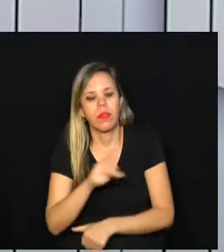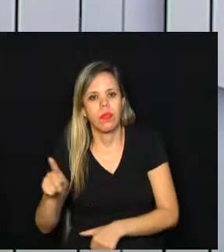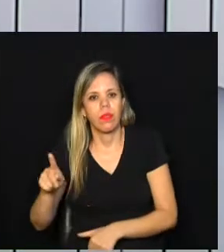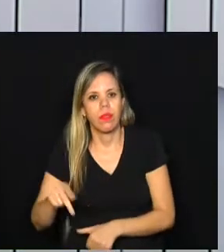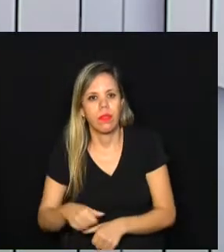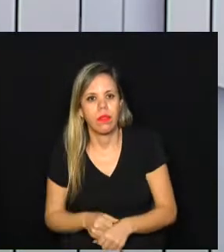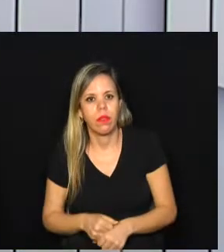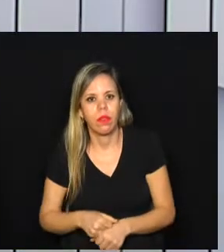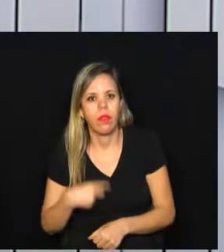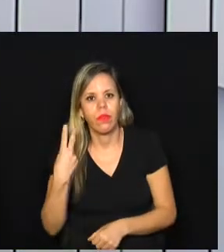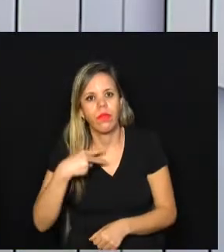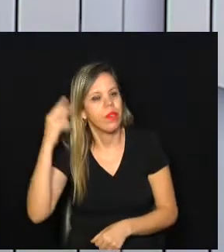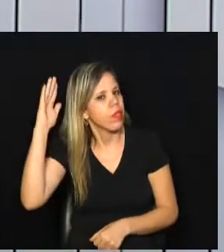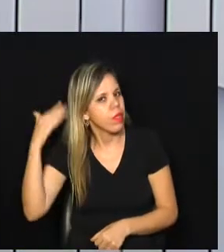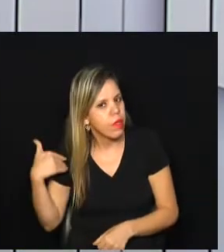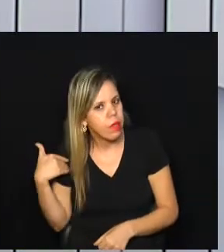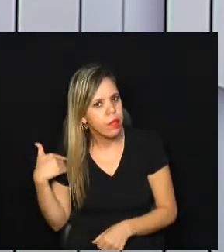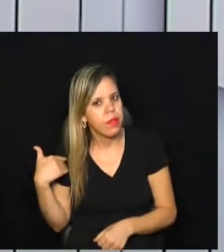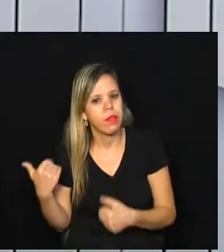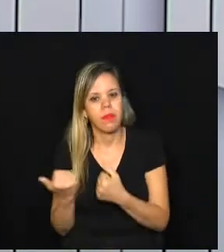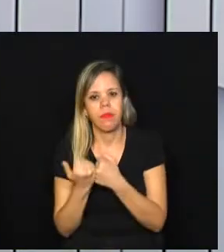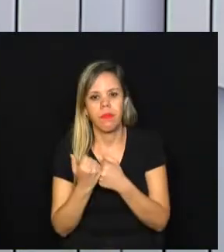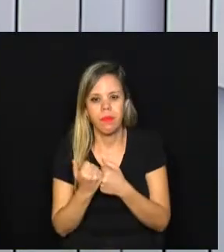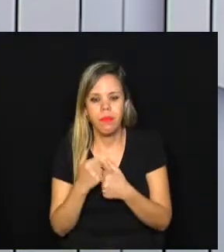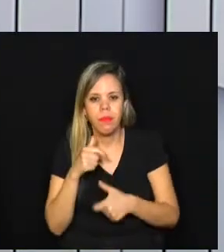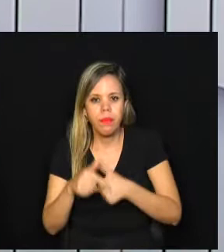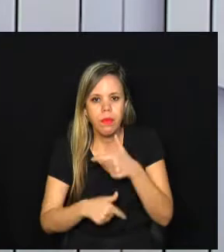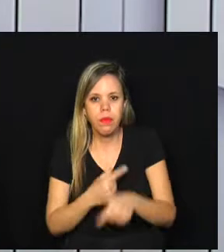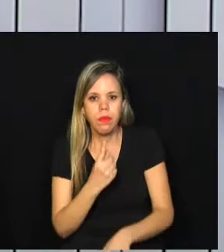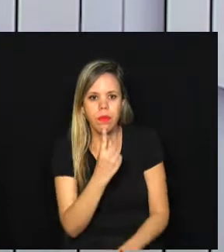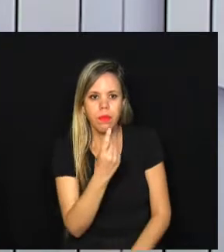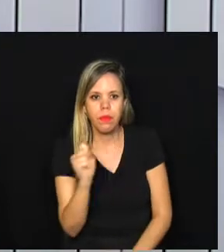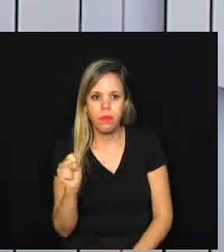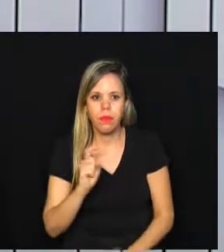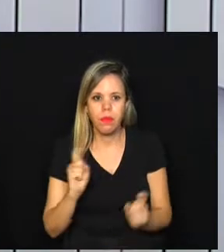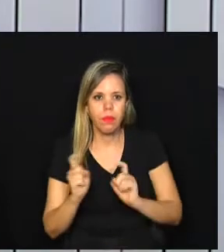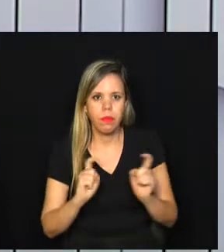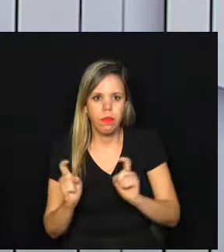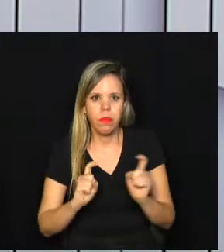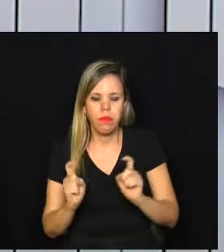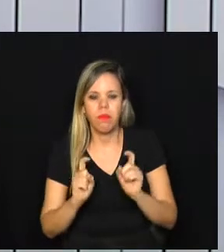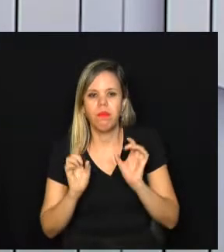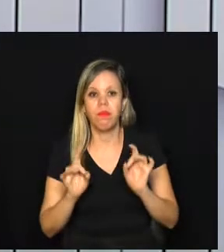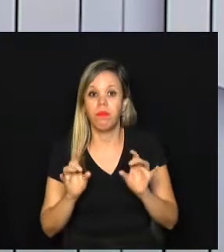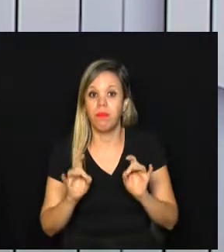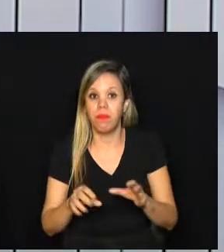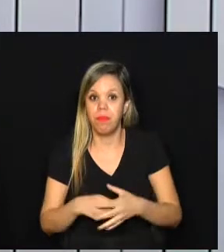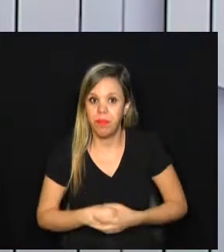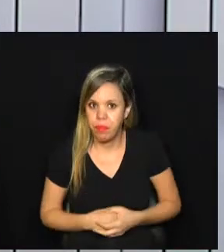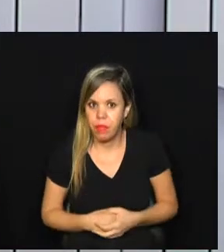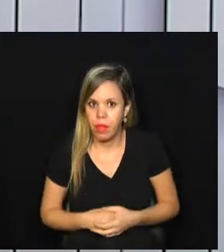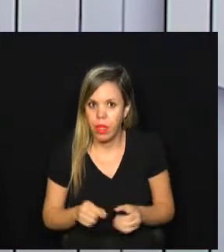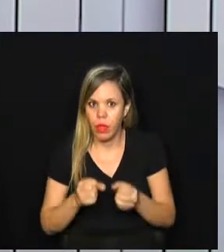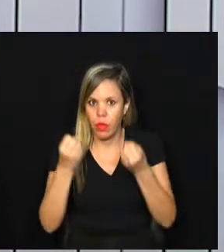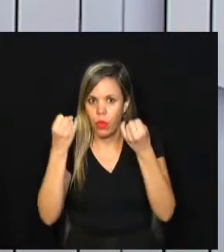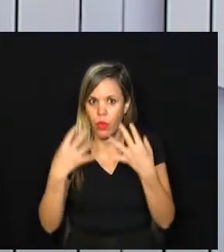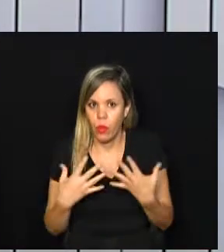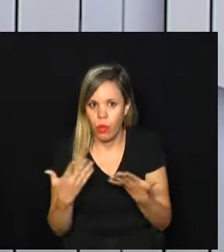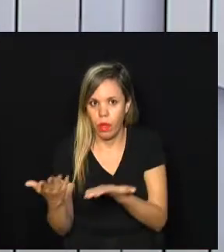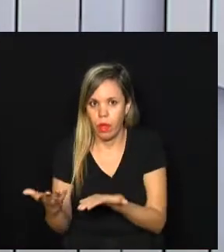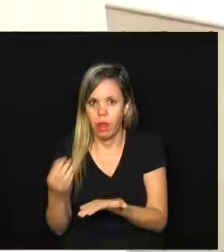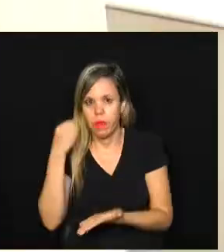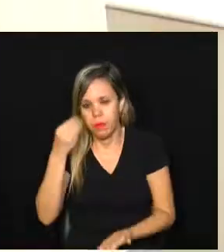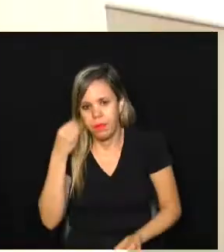a Débora Palermo, foi quem comandou a 18ª reunião extraordinária e falou sobre esta